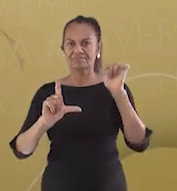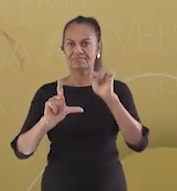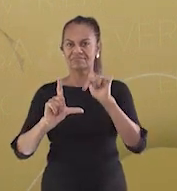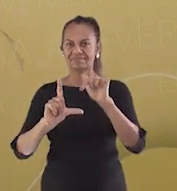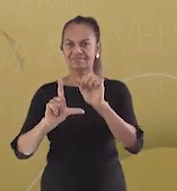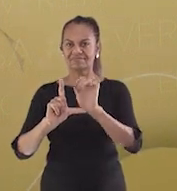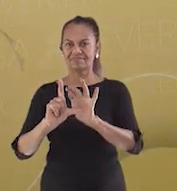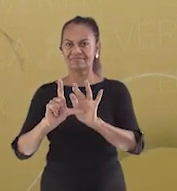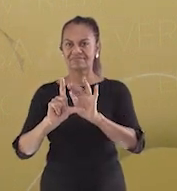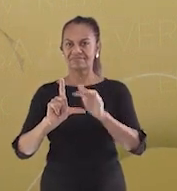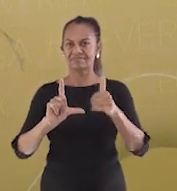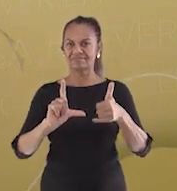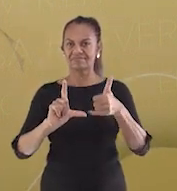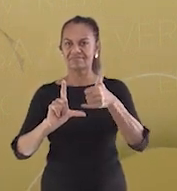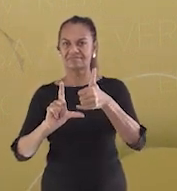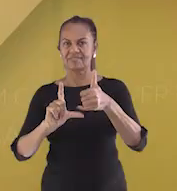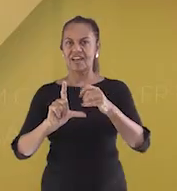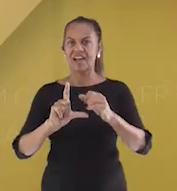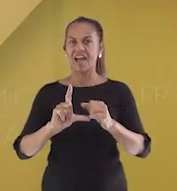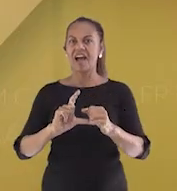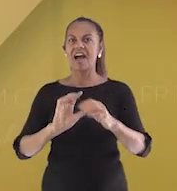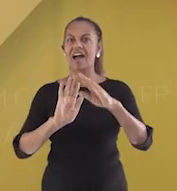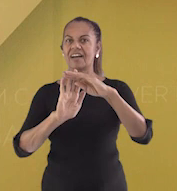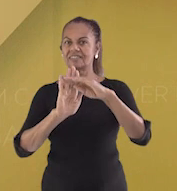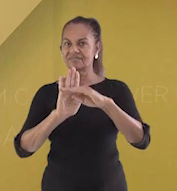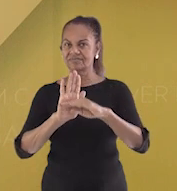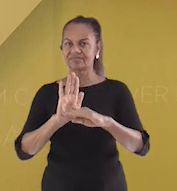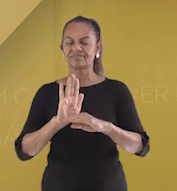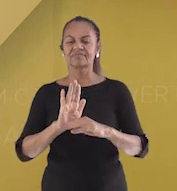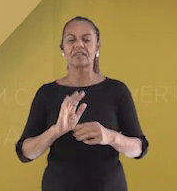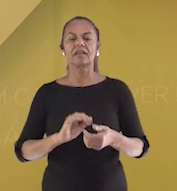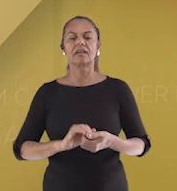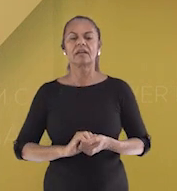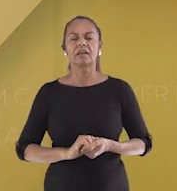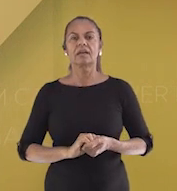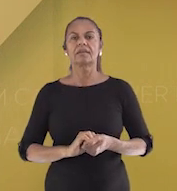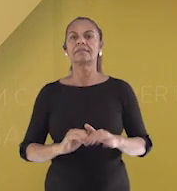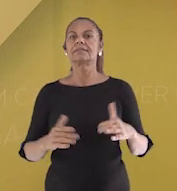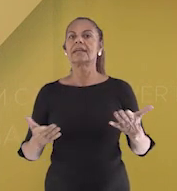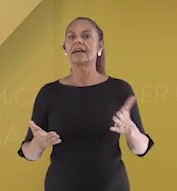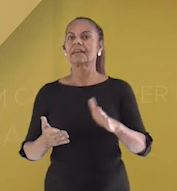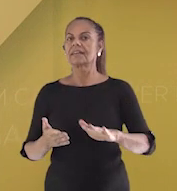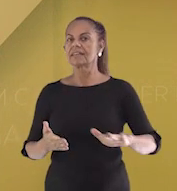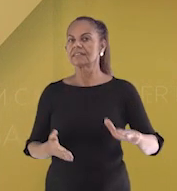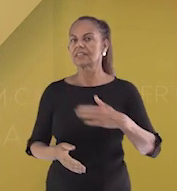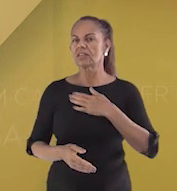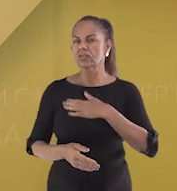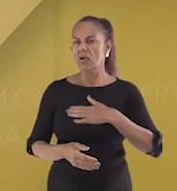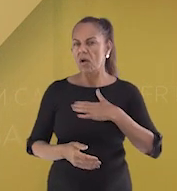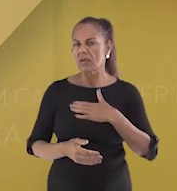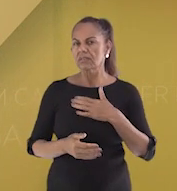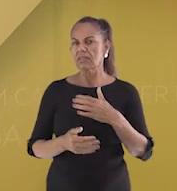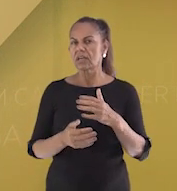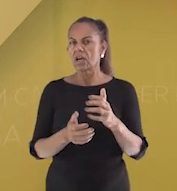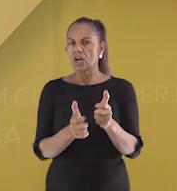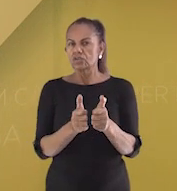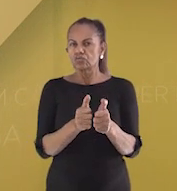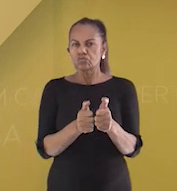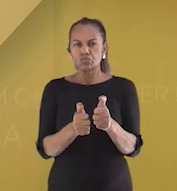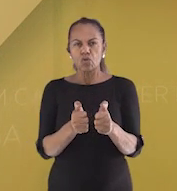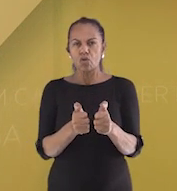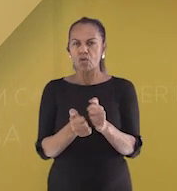que vai abrir direto na nossa lista de presença. E aí, crianças, vocês gostam de jogos? Tenho certeza que sim.